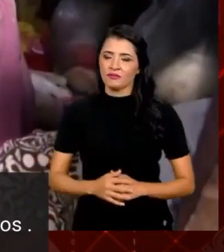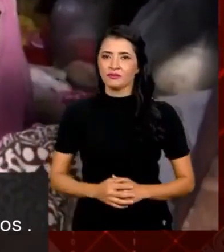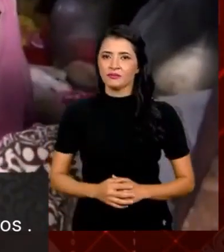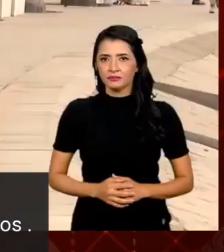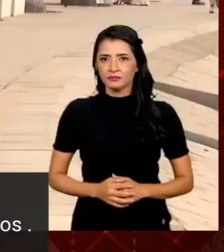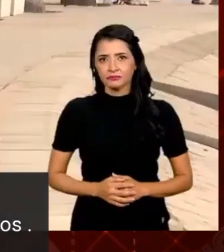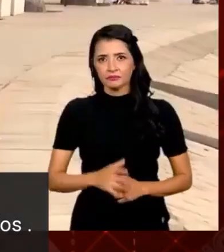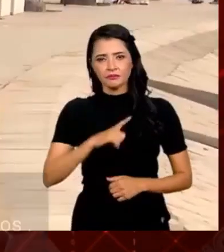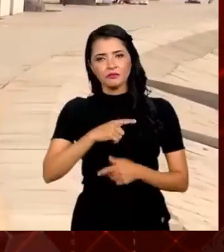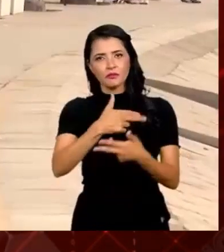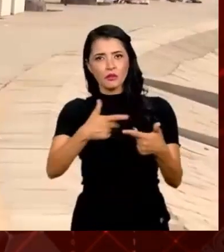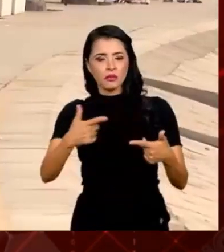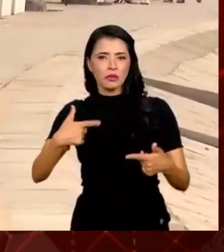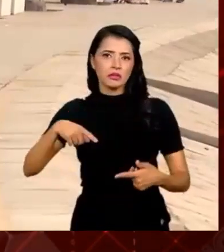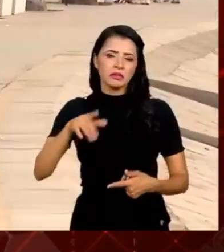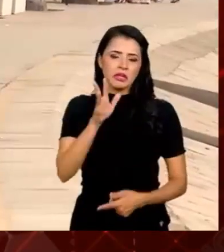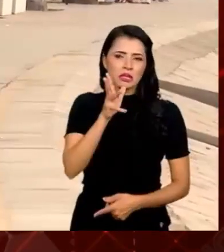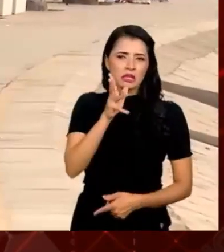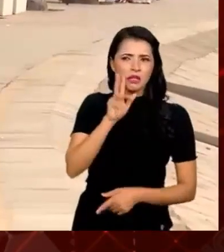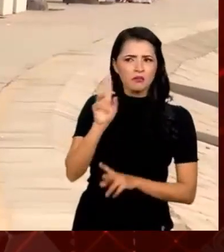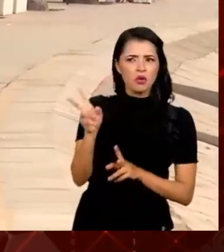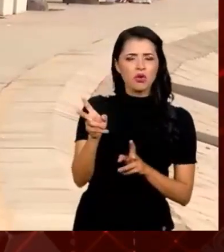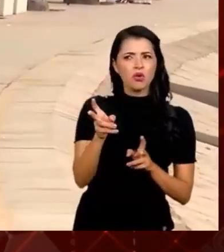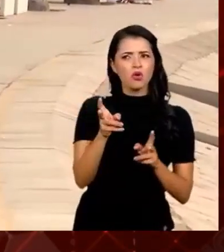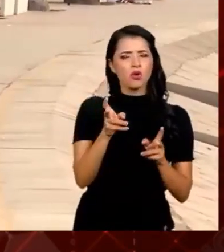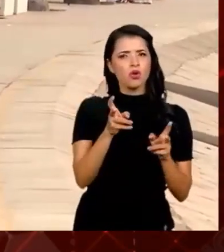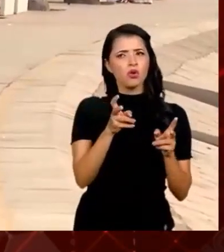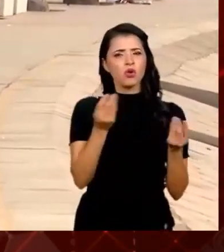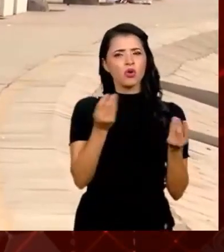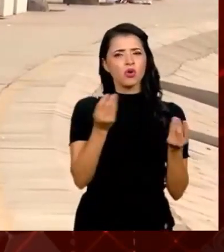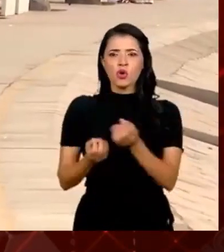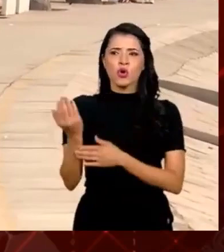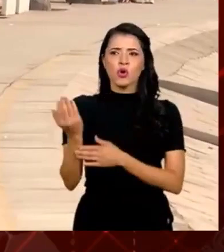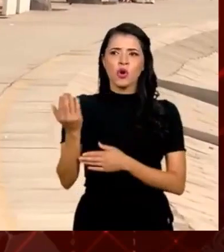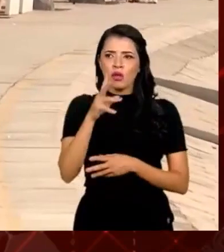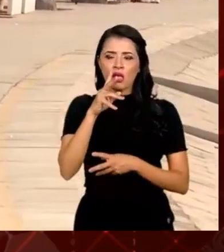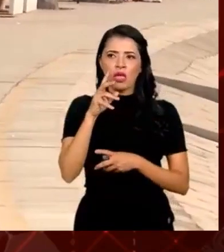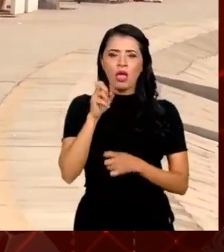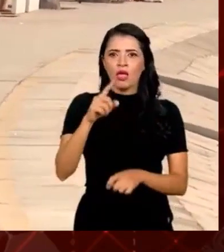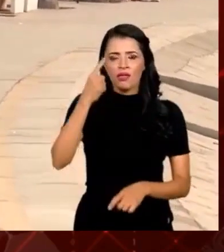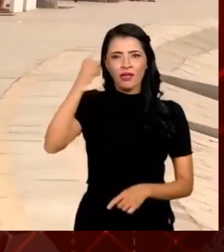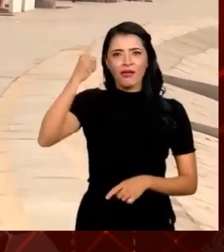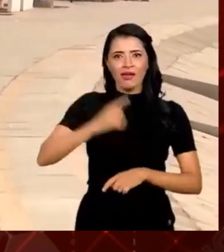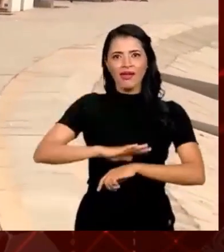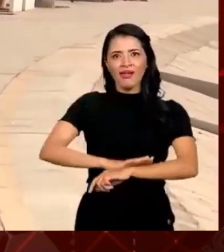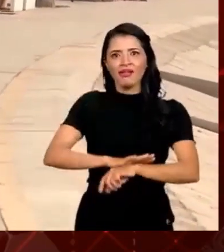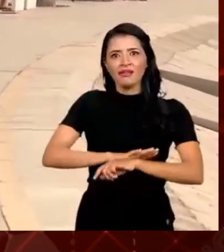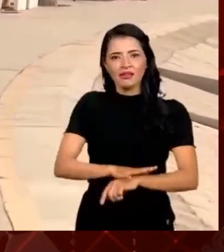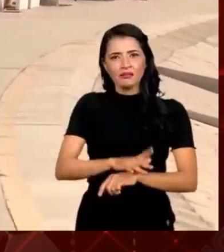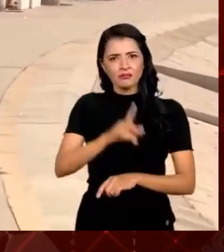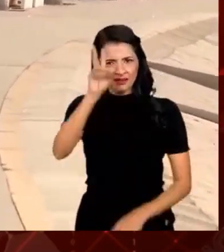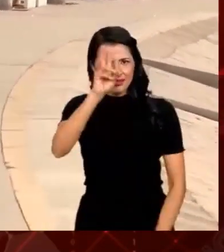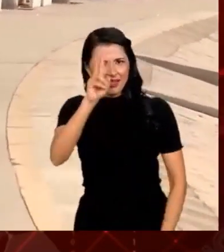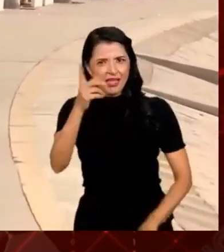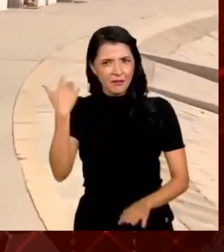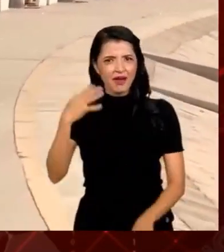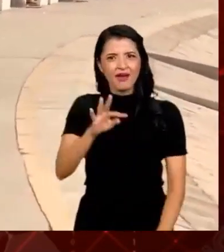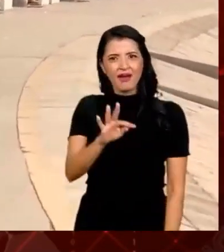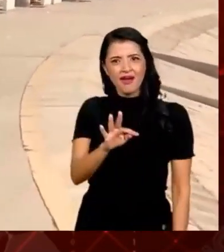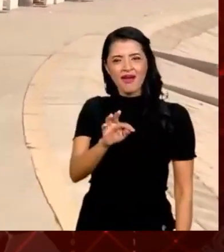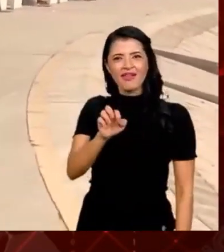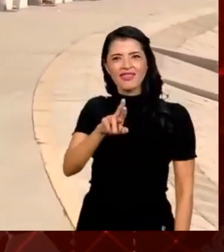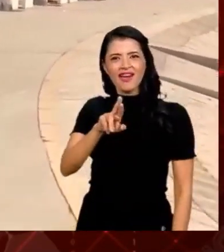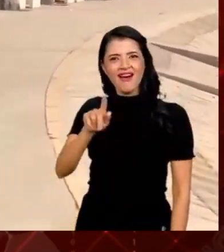Tem coisas que a gente demora a reparar como constroem, reforçam a ideia de racismo. Vocês se lembram de Tarzan?